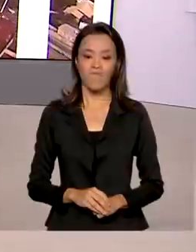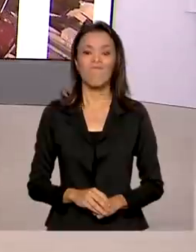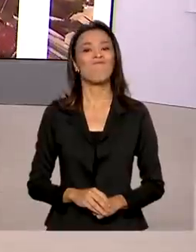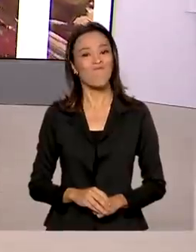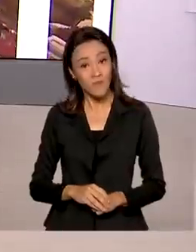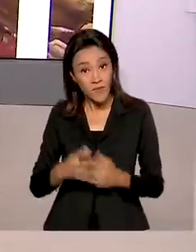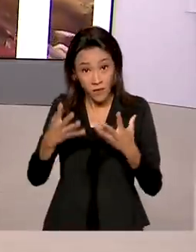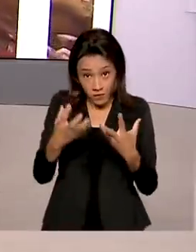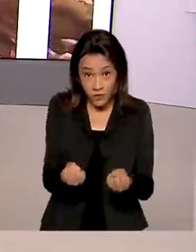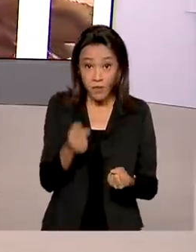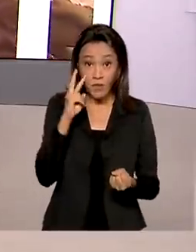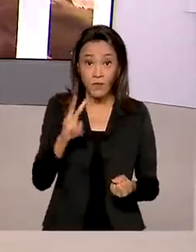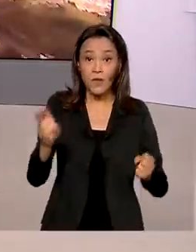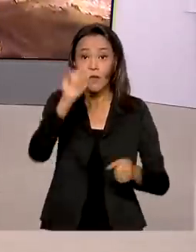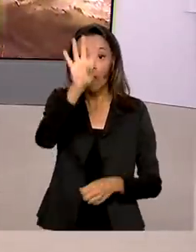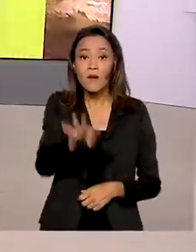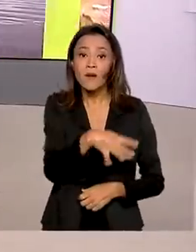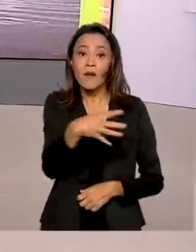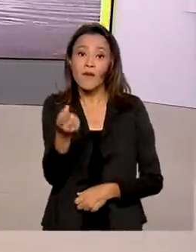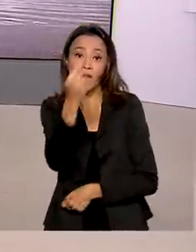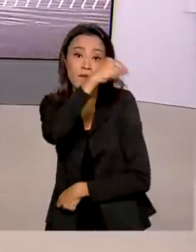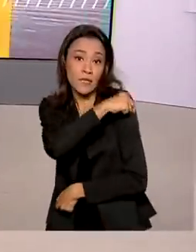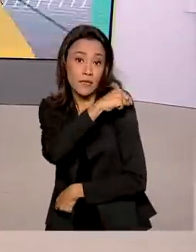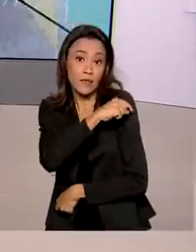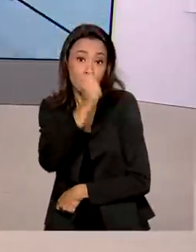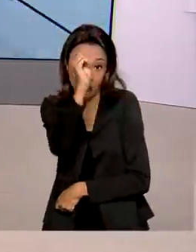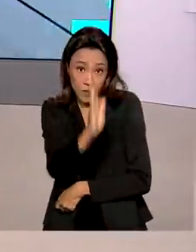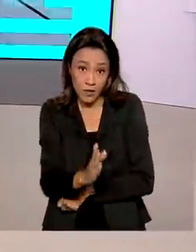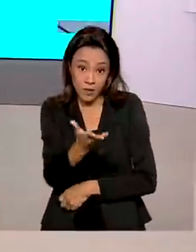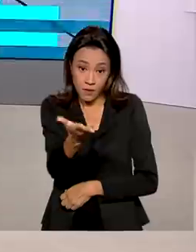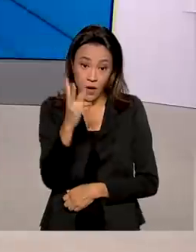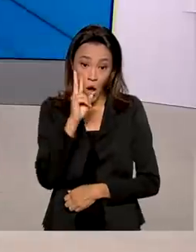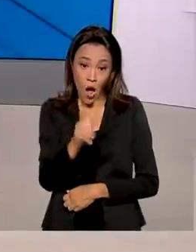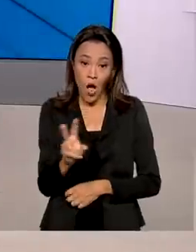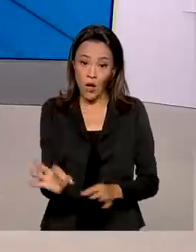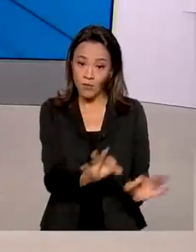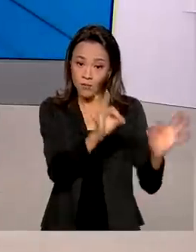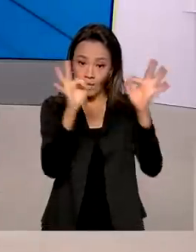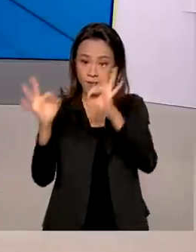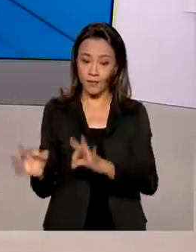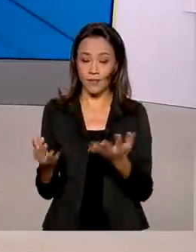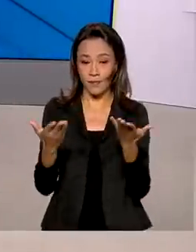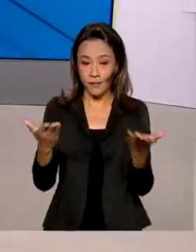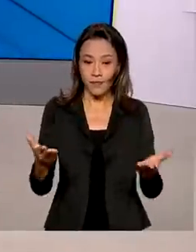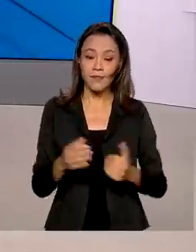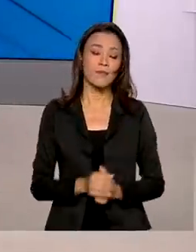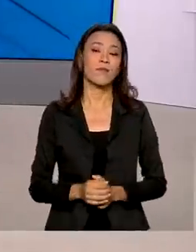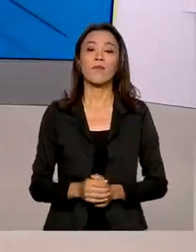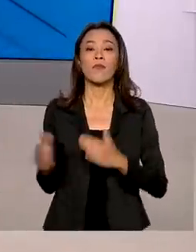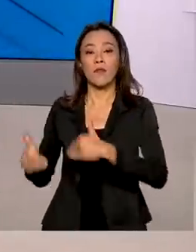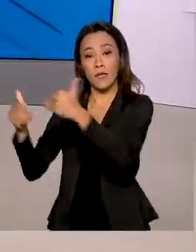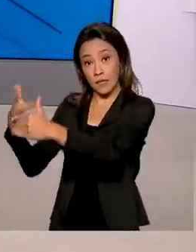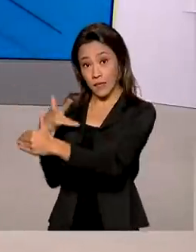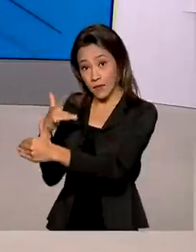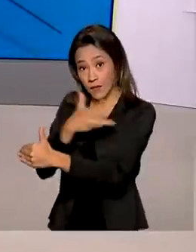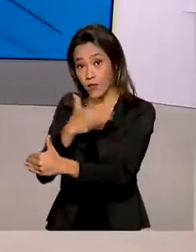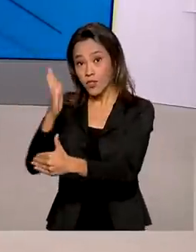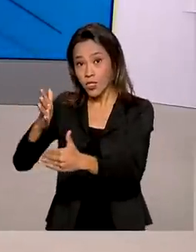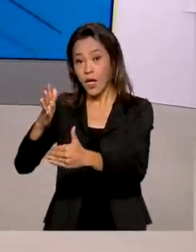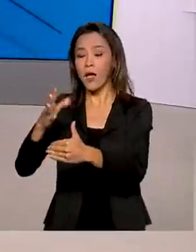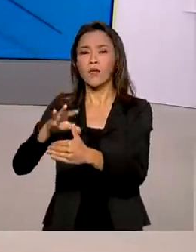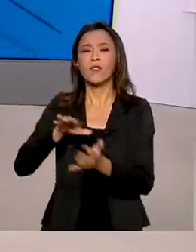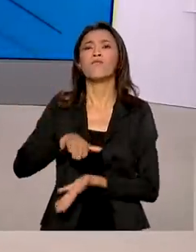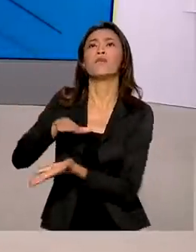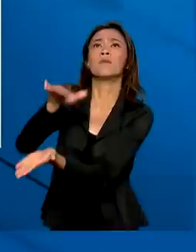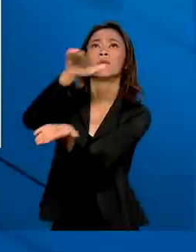Vamos ver como está a vacinação contra a Covid-19 no país? Acompanhe comigo aqui os números no nosso telão. O Ministério da Saúde já distribuiu para